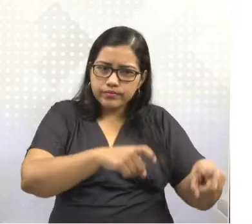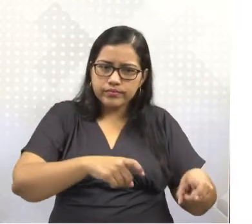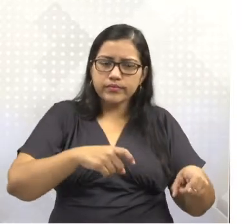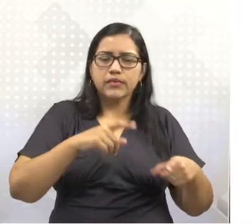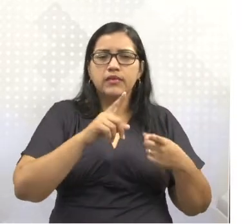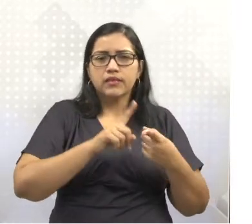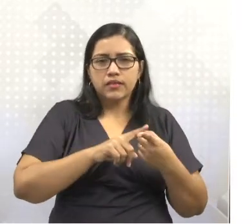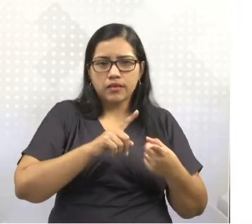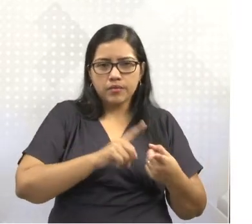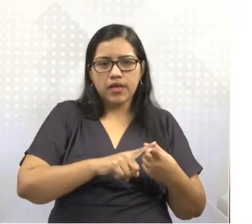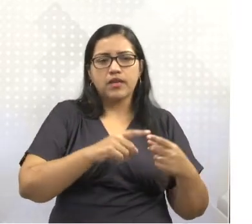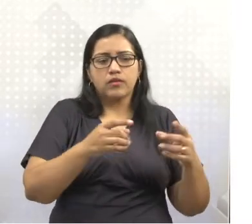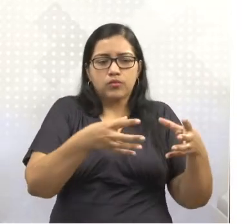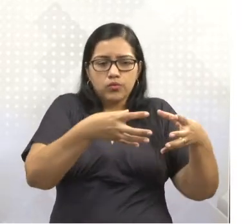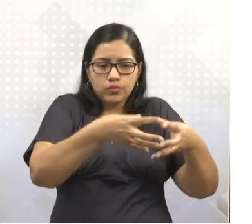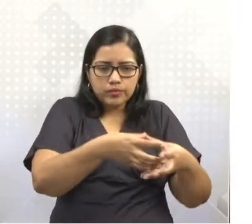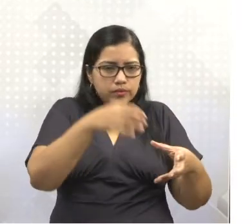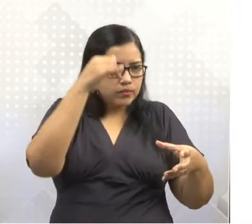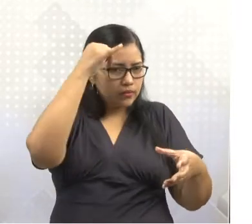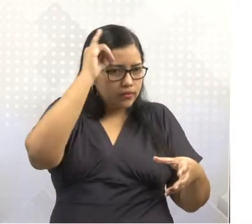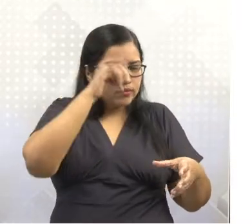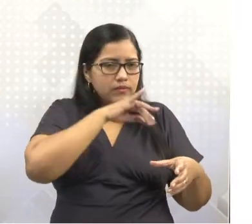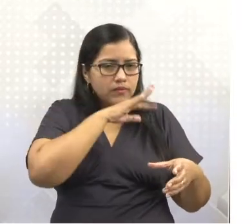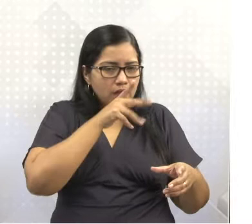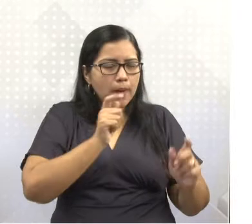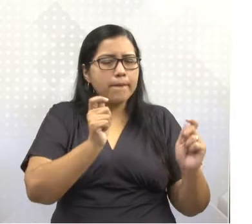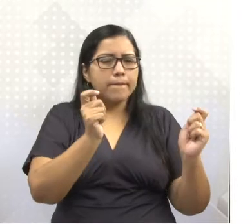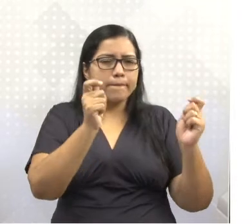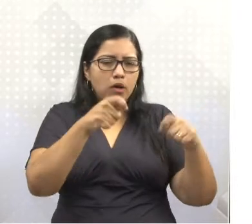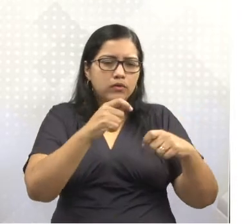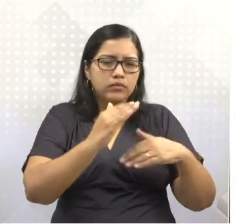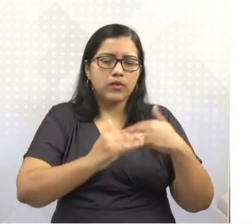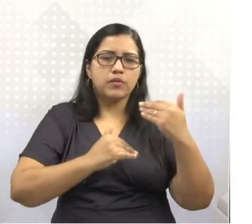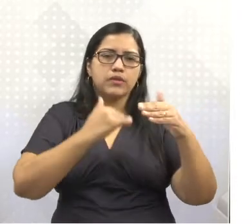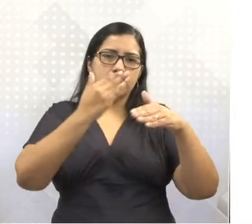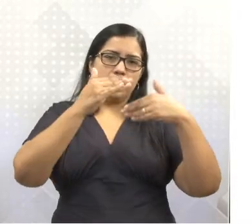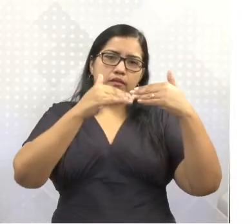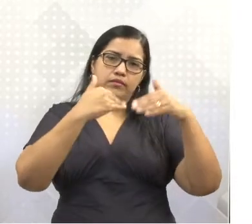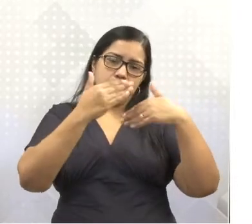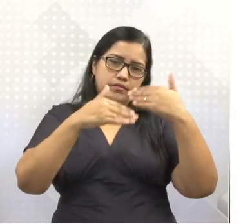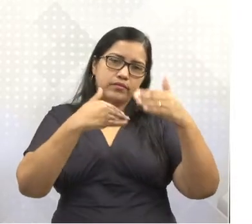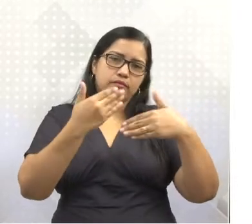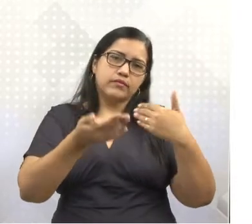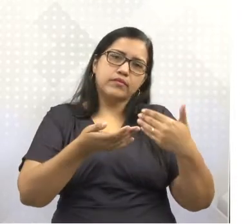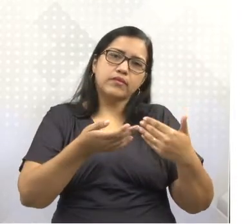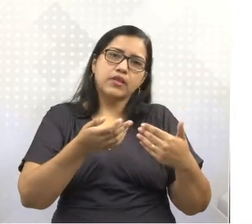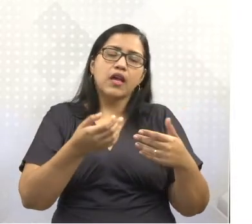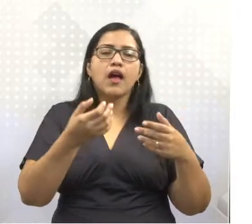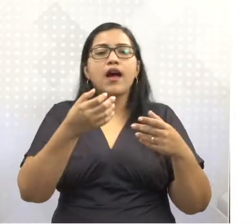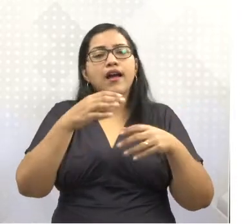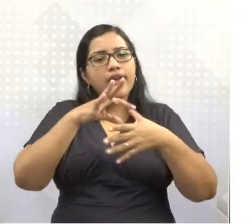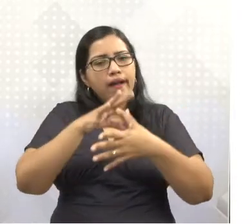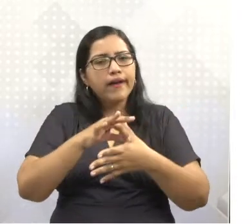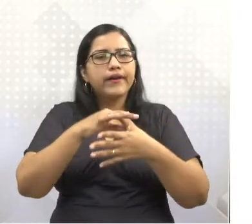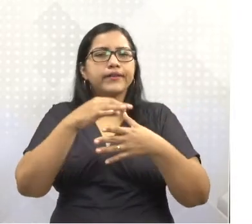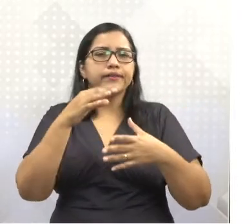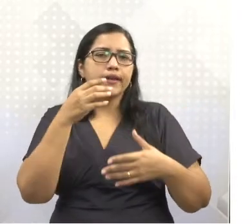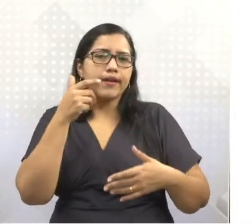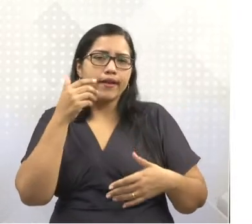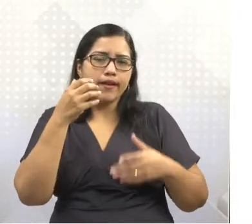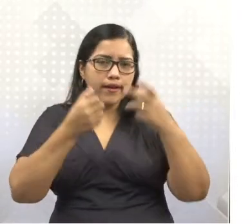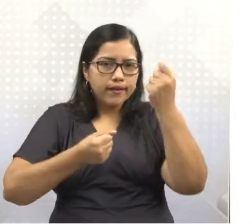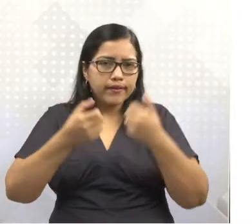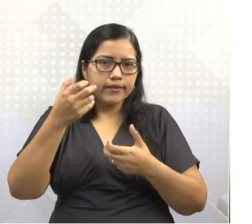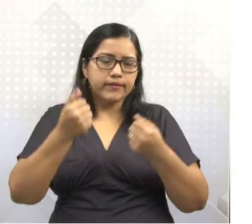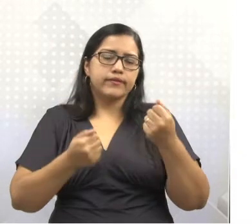rebanho, geneticamente falando, eles podem aumentar a produtividade, tanto de carne, quanto de leite, quanto dos artigos e